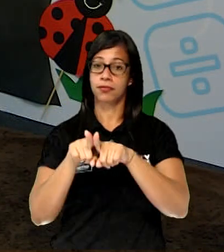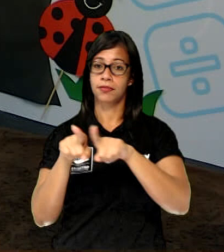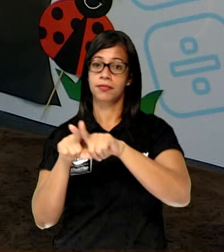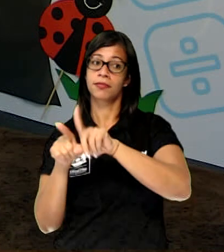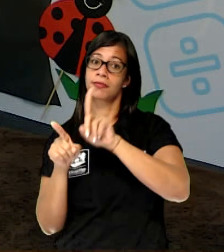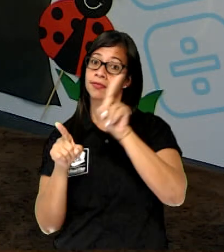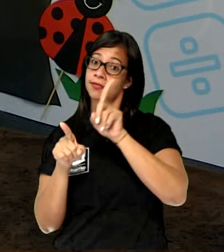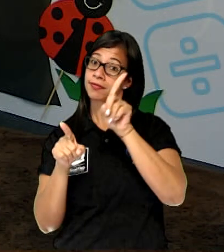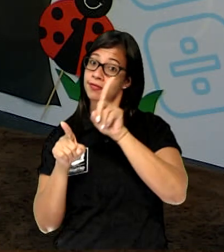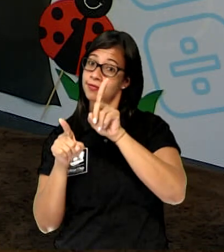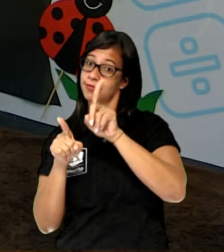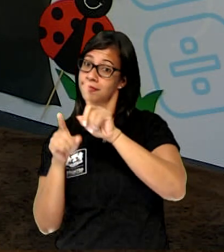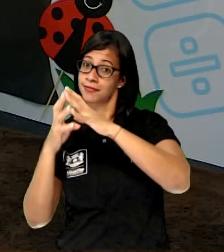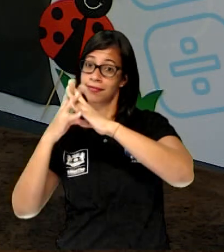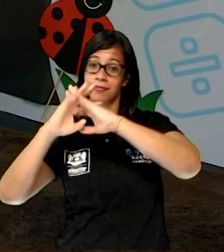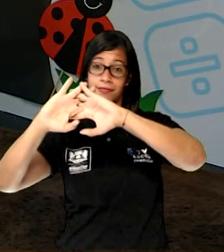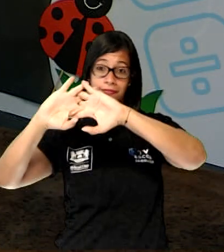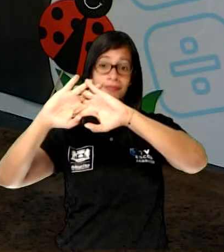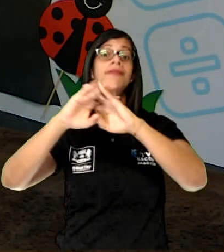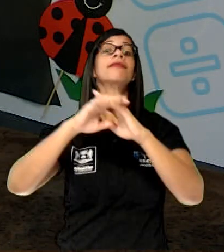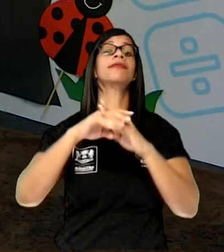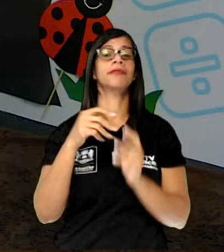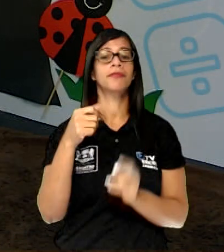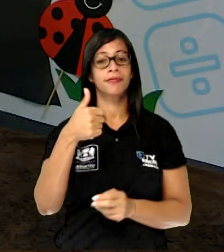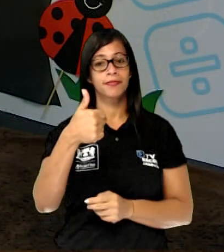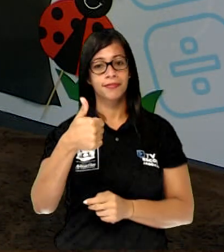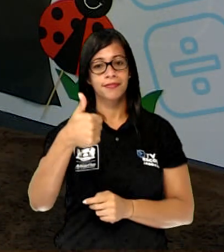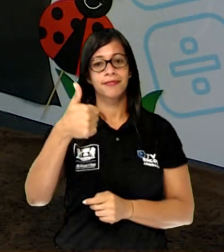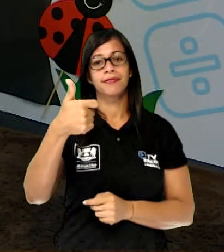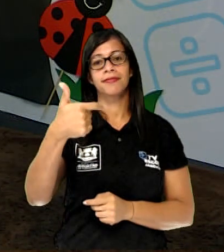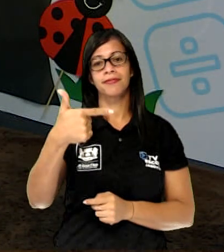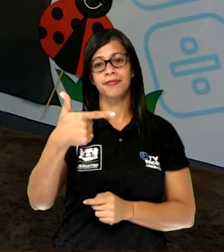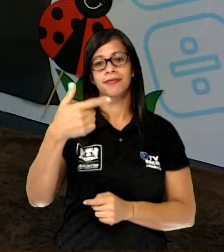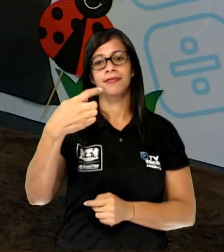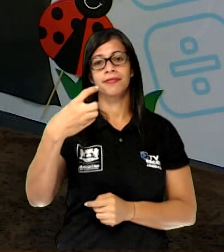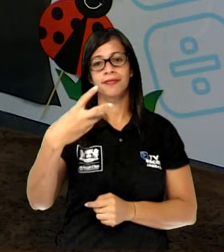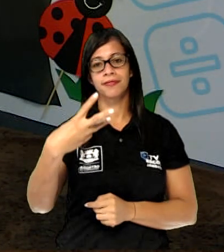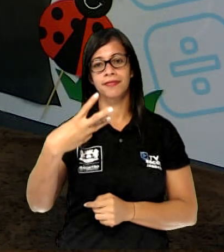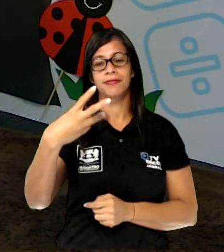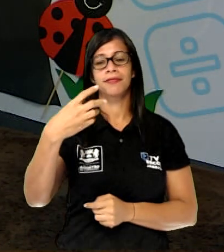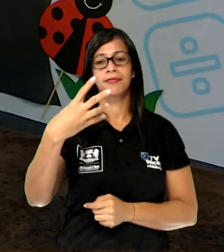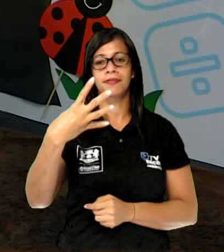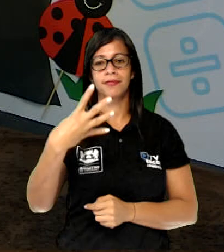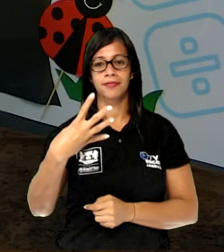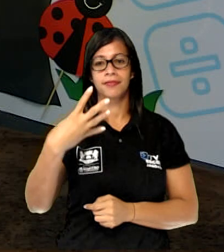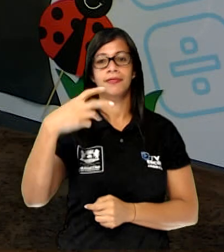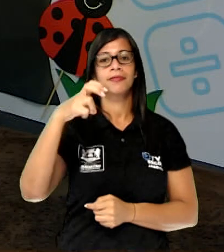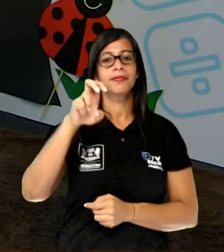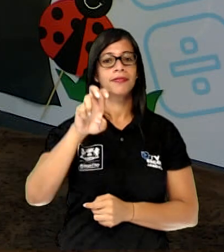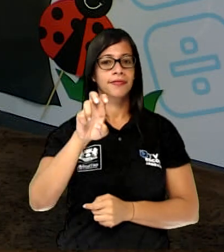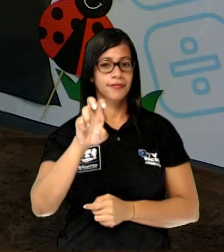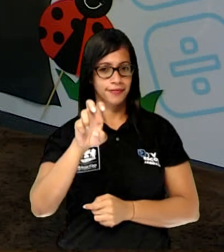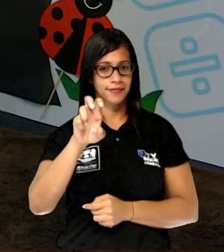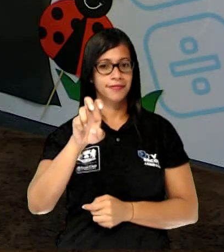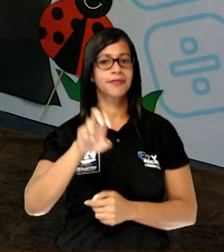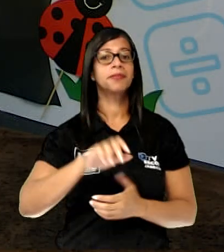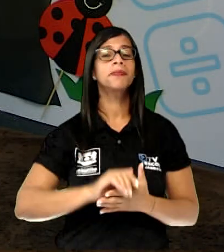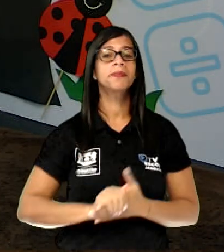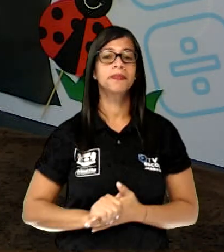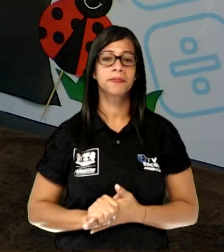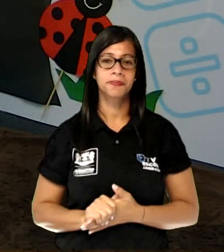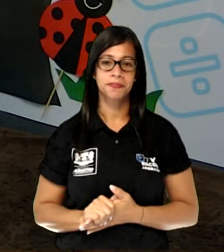coisa para o outro lado. Um, dois, três, quatro, cinco.